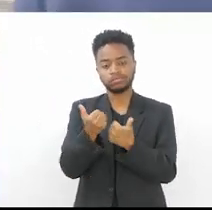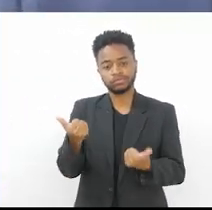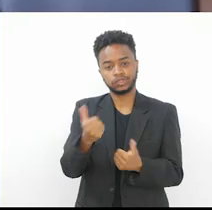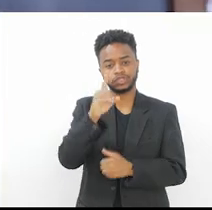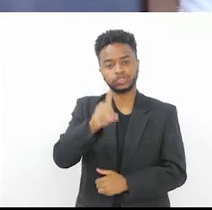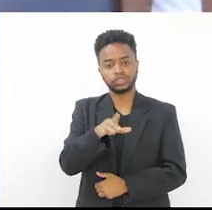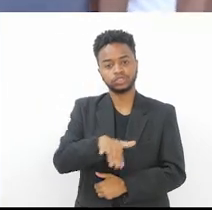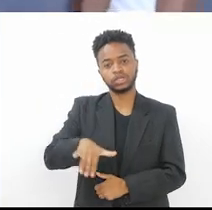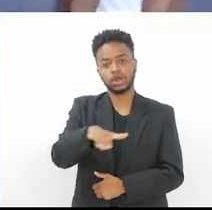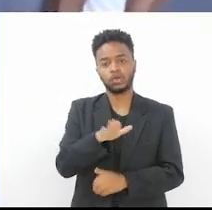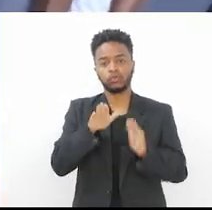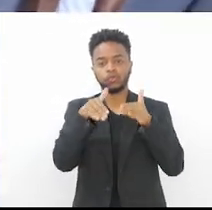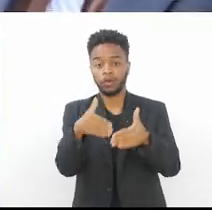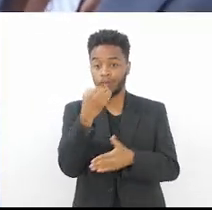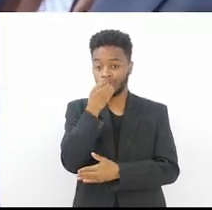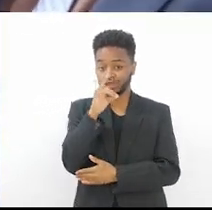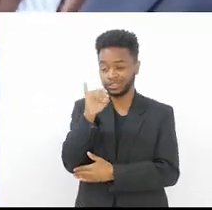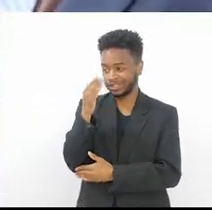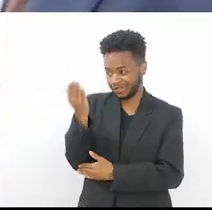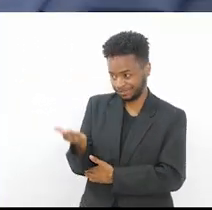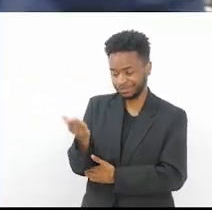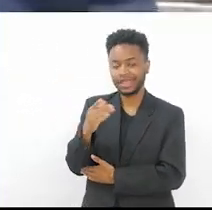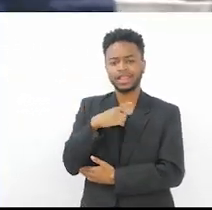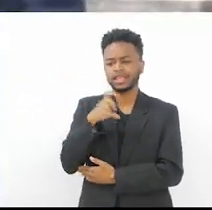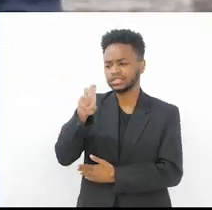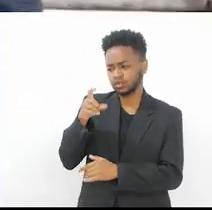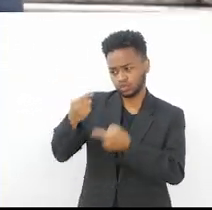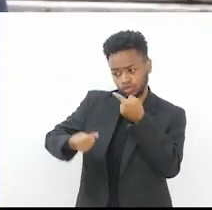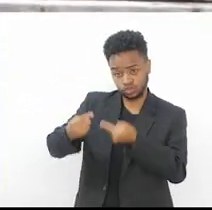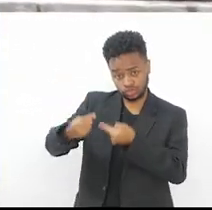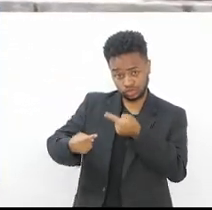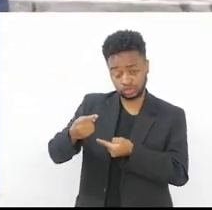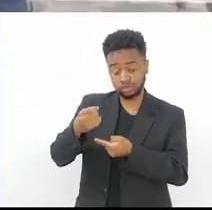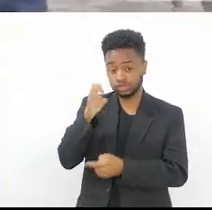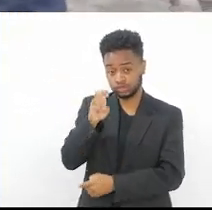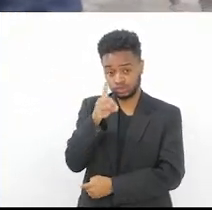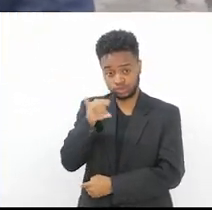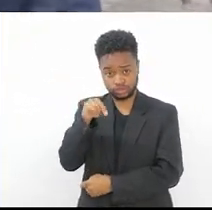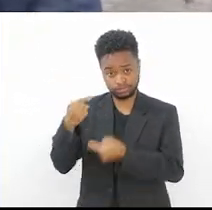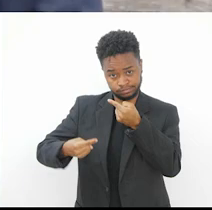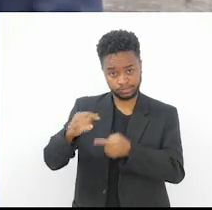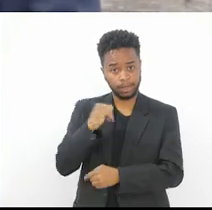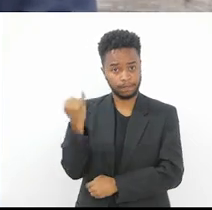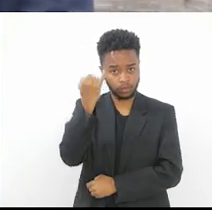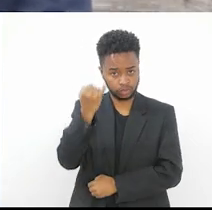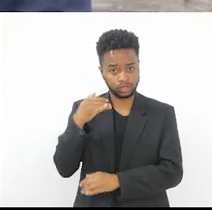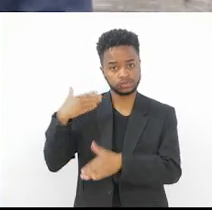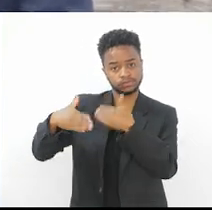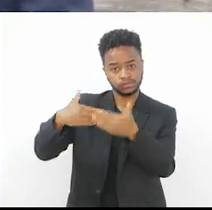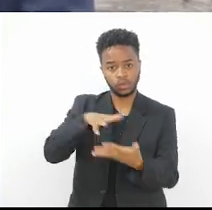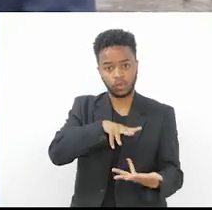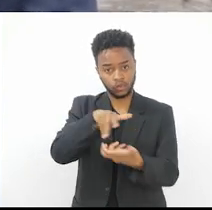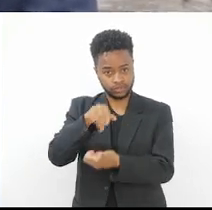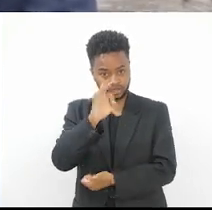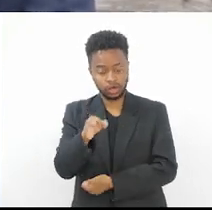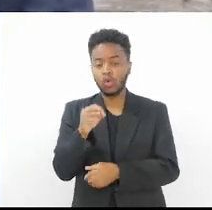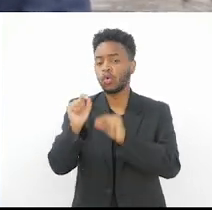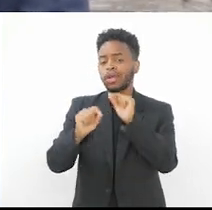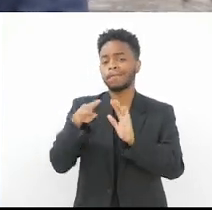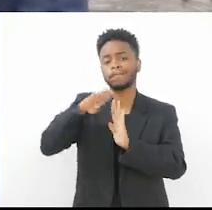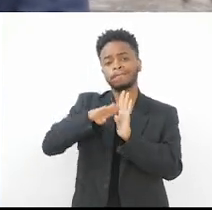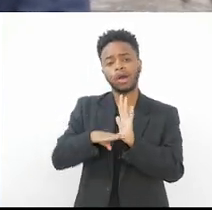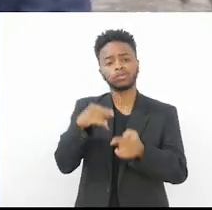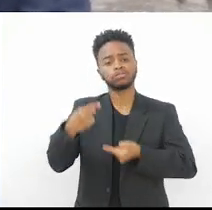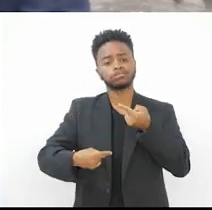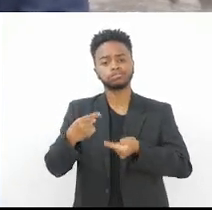-geral do Fórum. Bom dia, Frederico! dia! São cinco dias de intenso debate aqui, debates importantes, essenciais para o desenvolvimento global. Quais